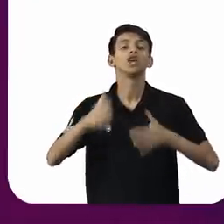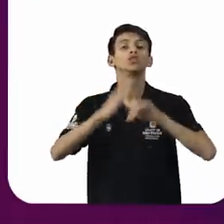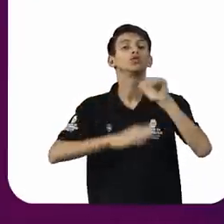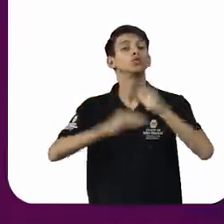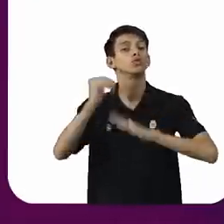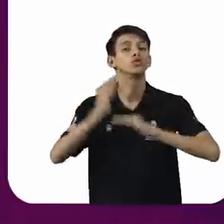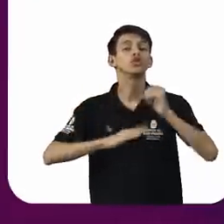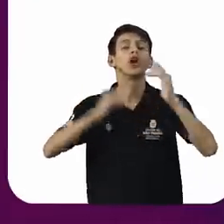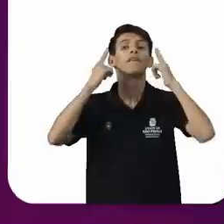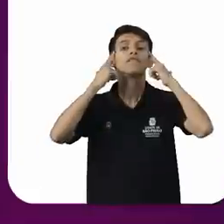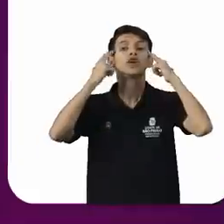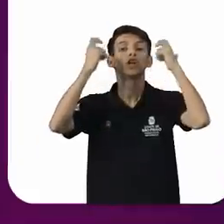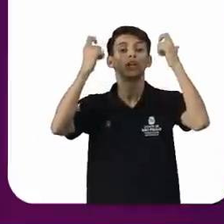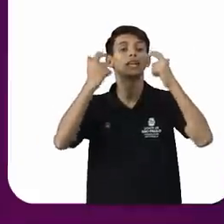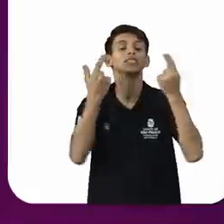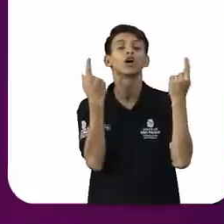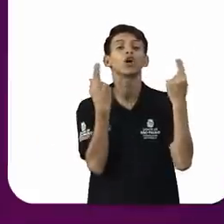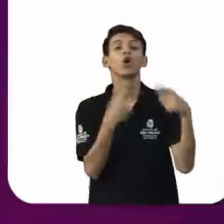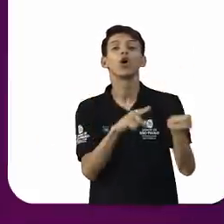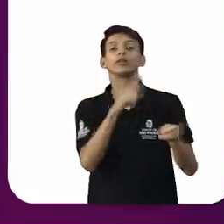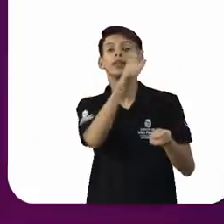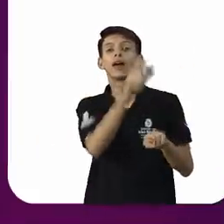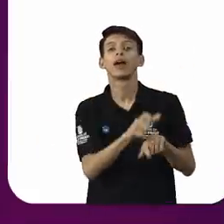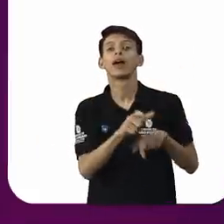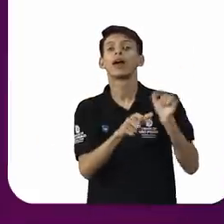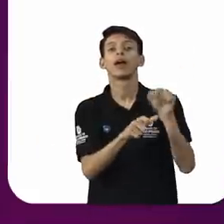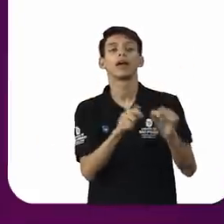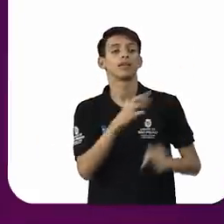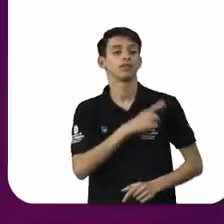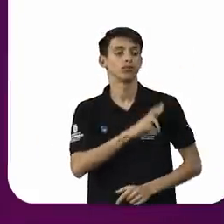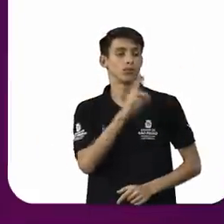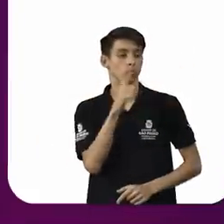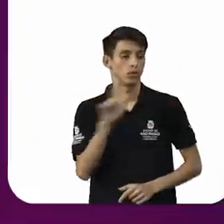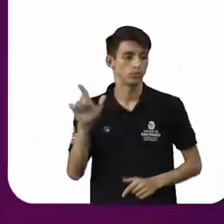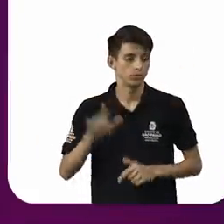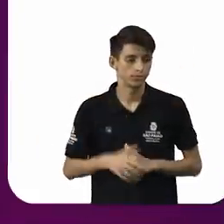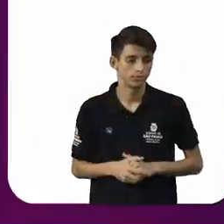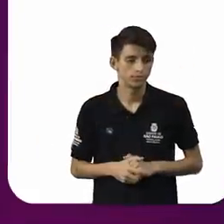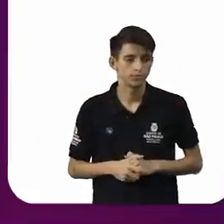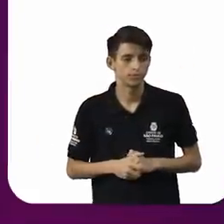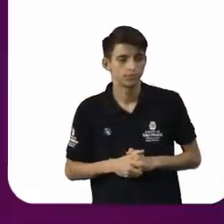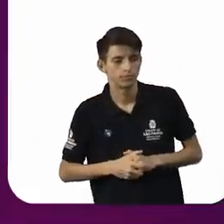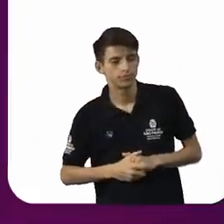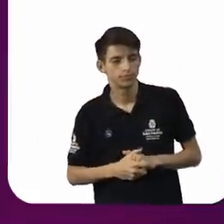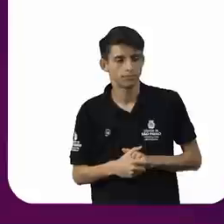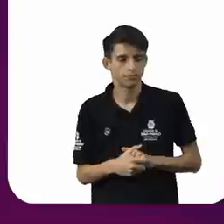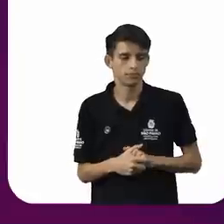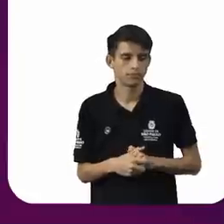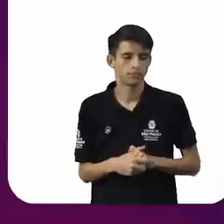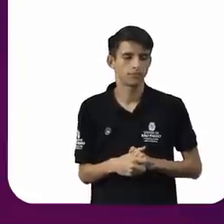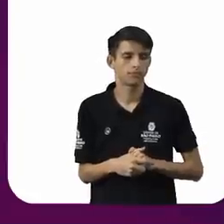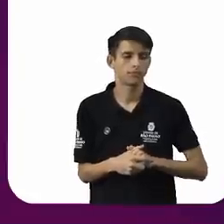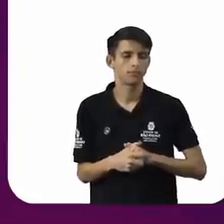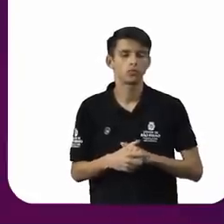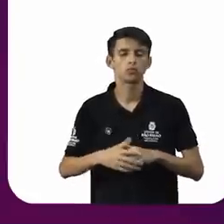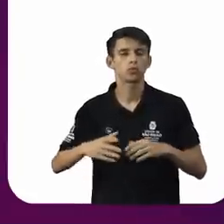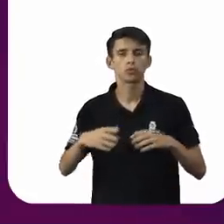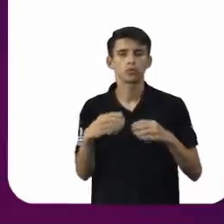de violência contra o outro, a outra. E, para combater,